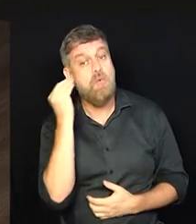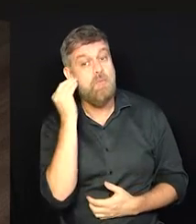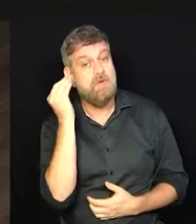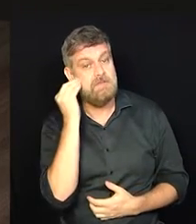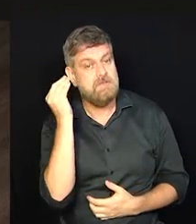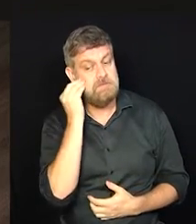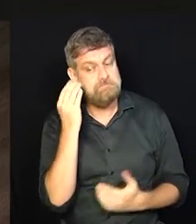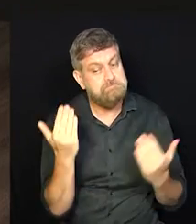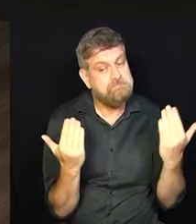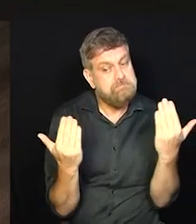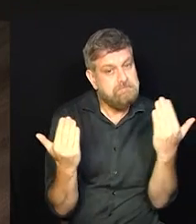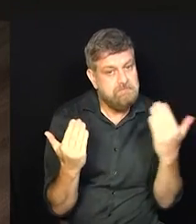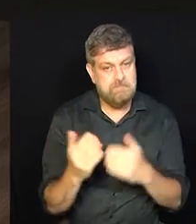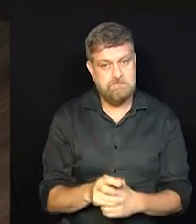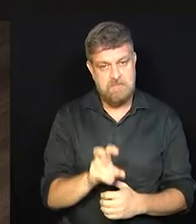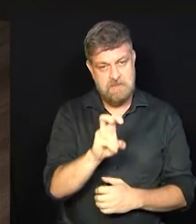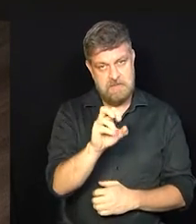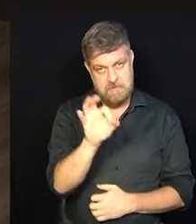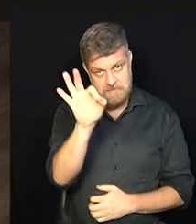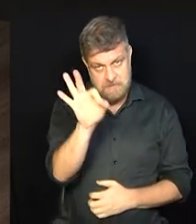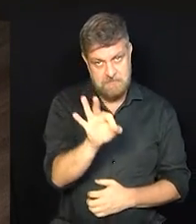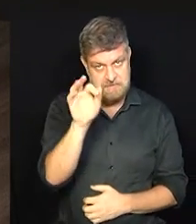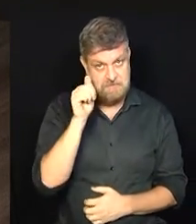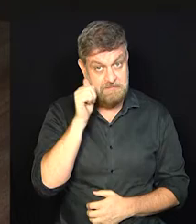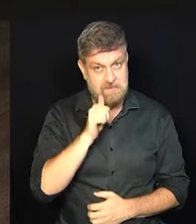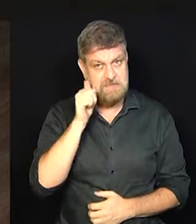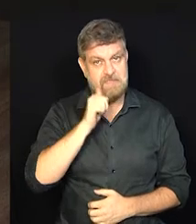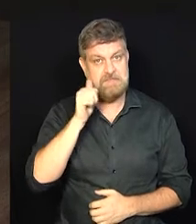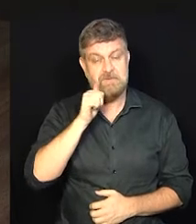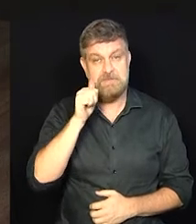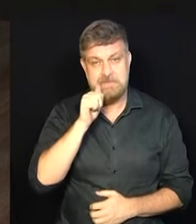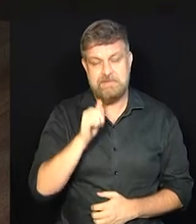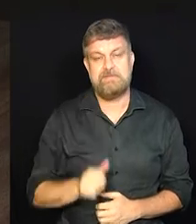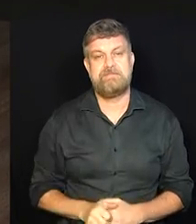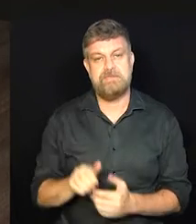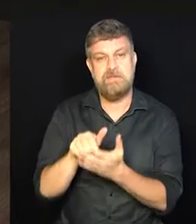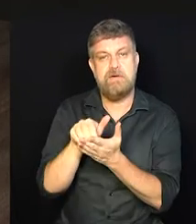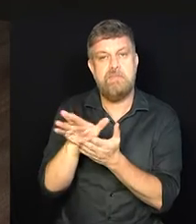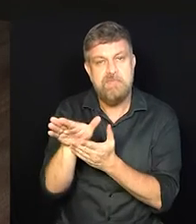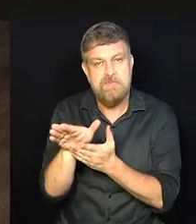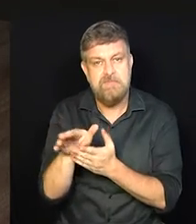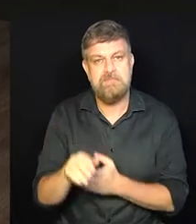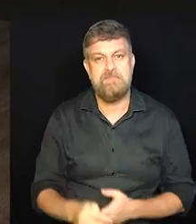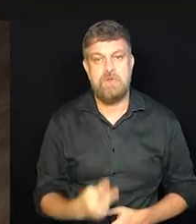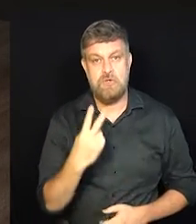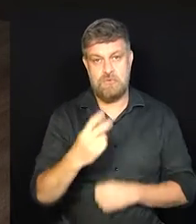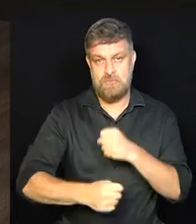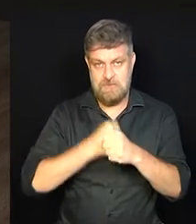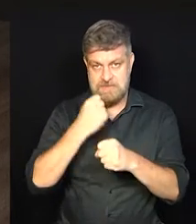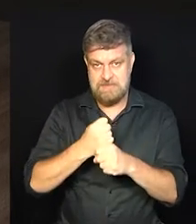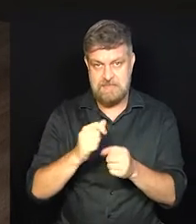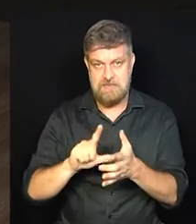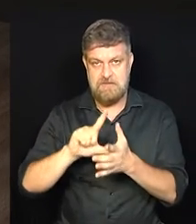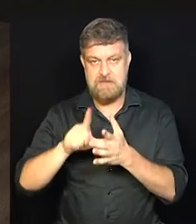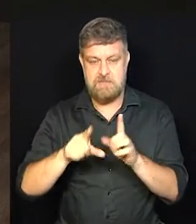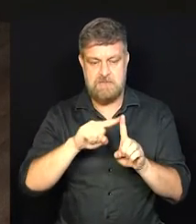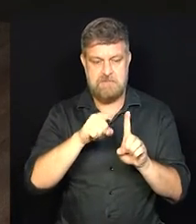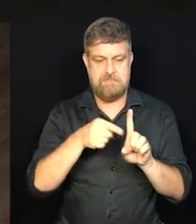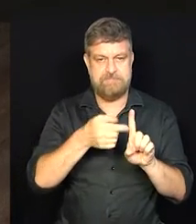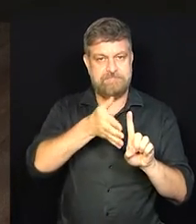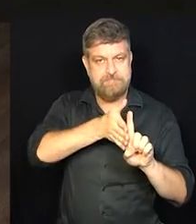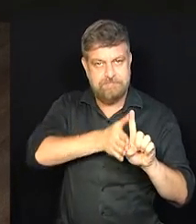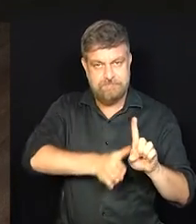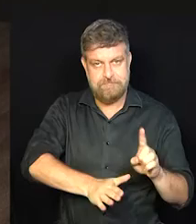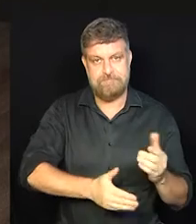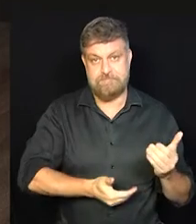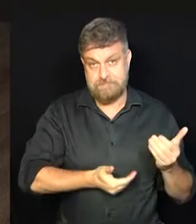Olha só, 50% das mulheres são demitidas até dois anos após a licença maternidade.